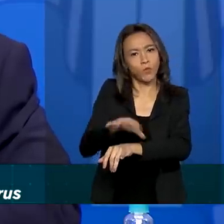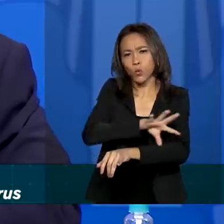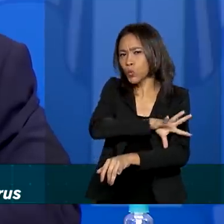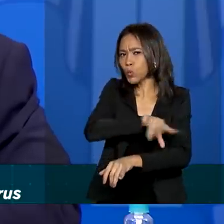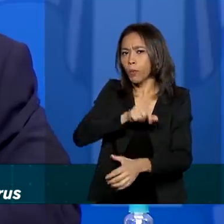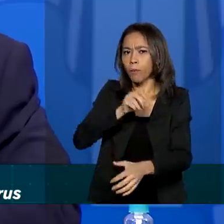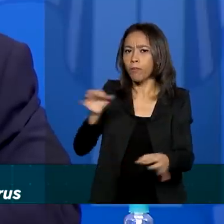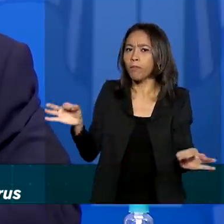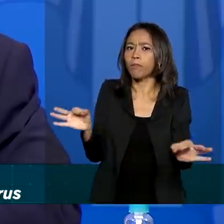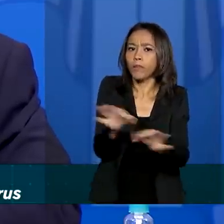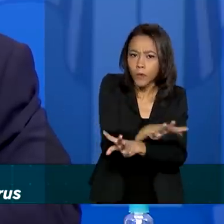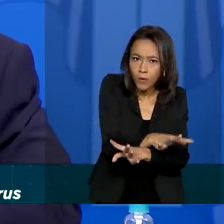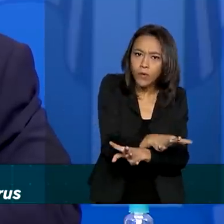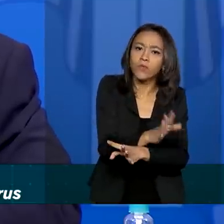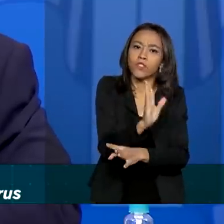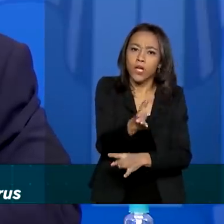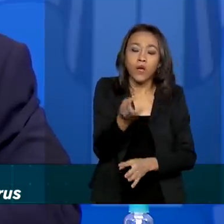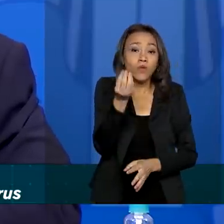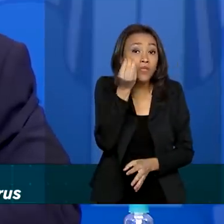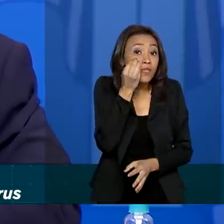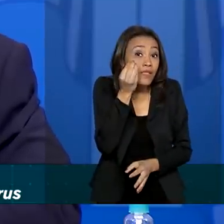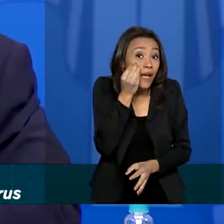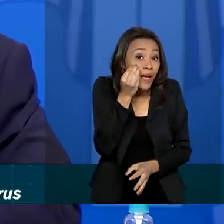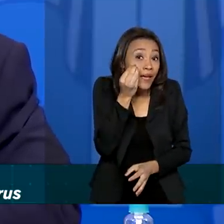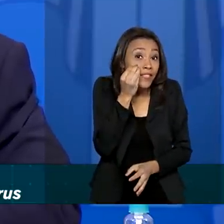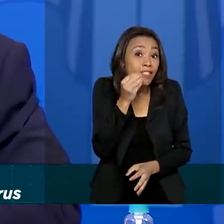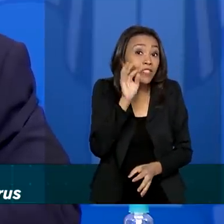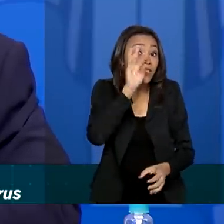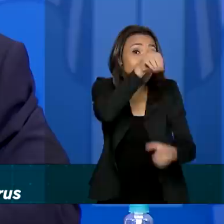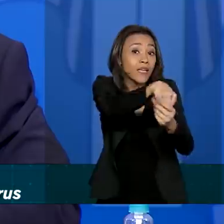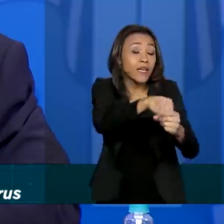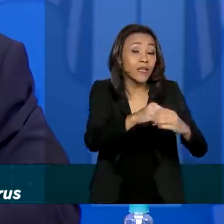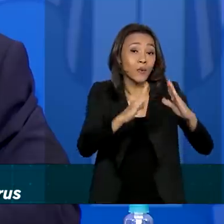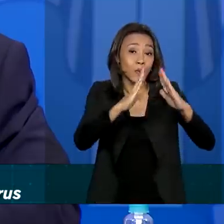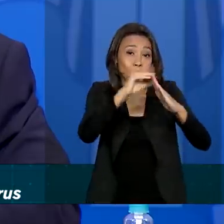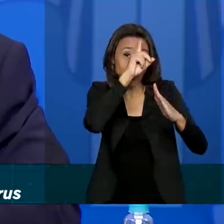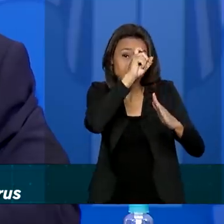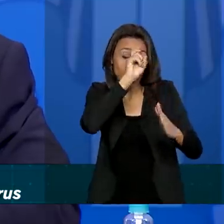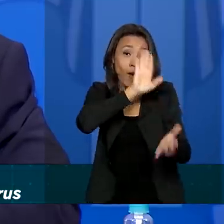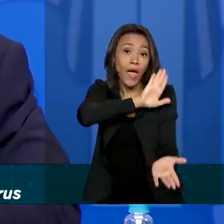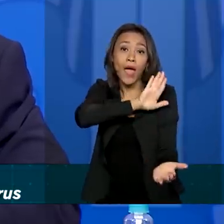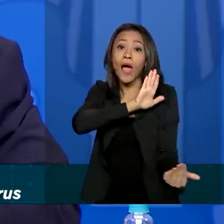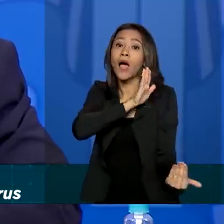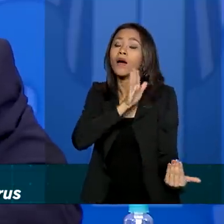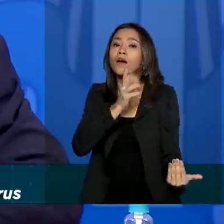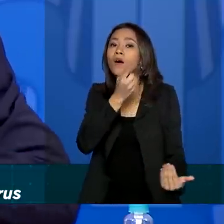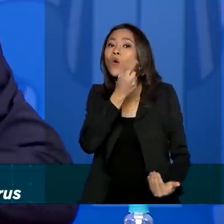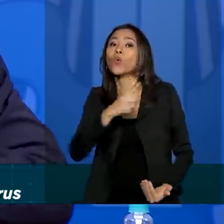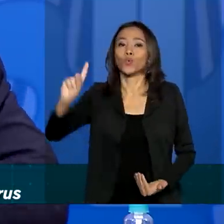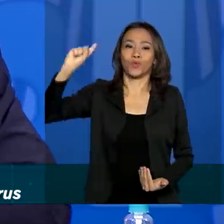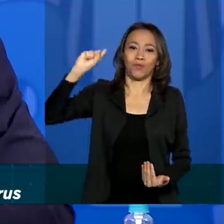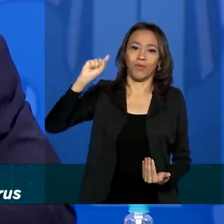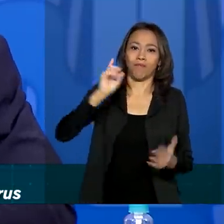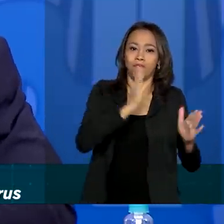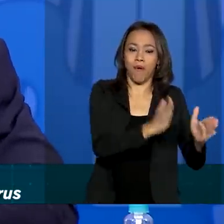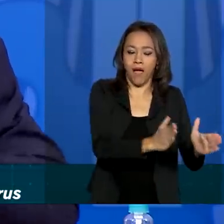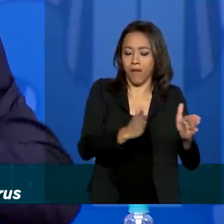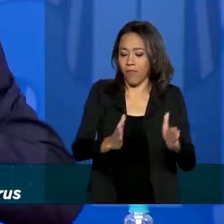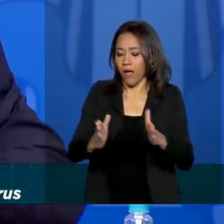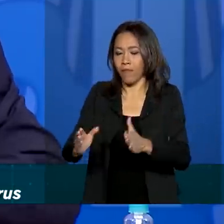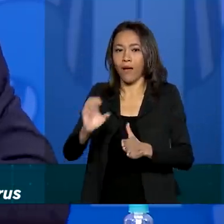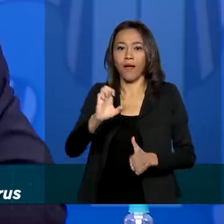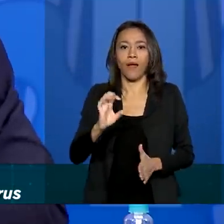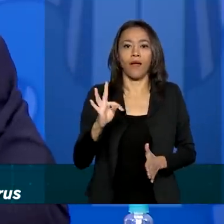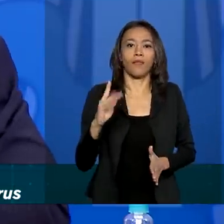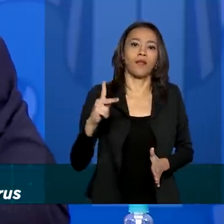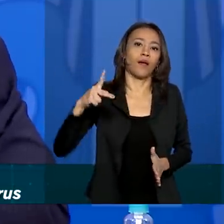pronta também, os testes clínicos são a nossa última etapa para comprovar esse remédio de efeito aqui